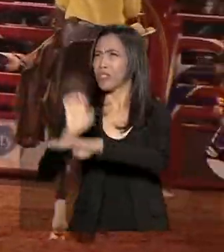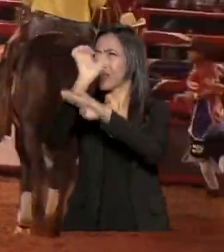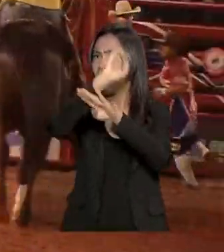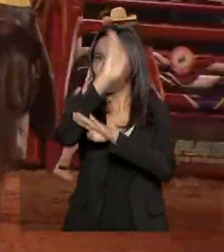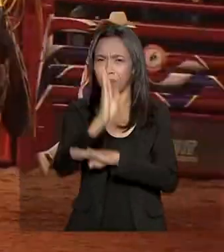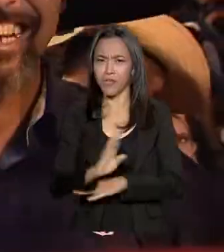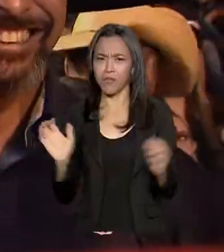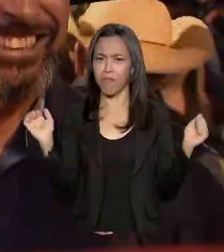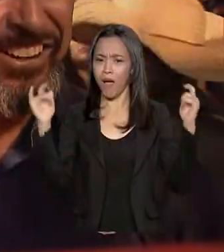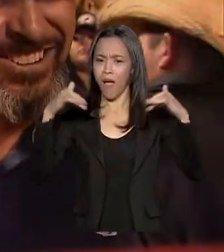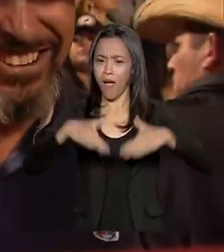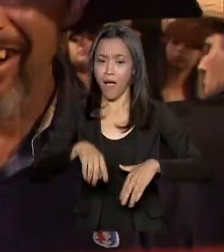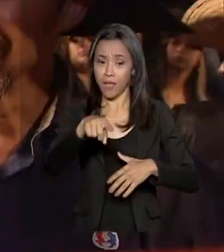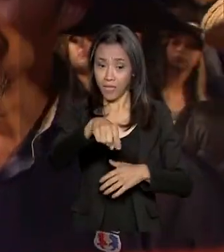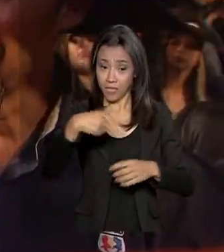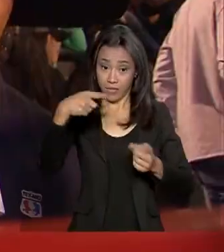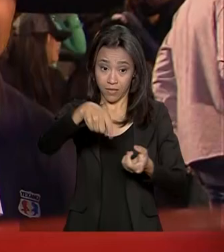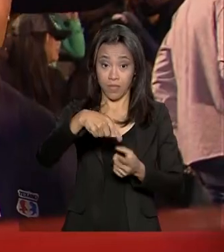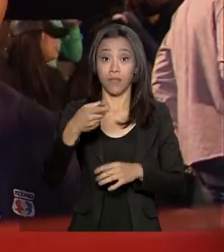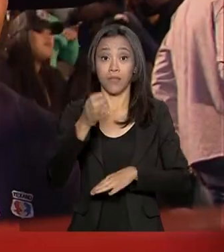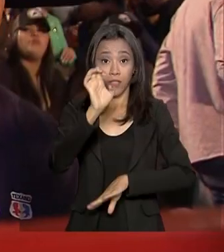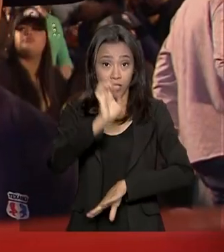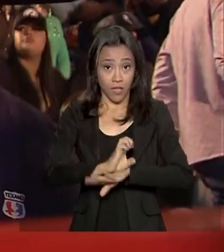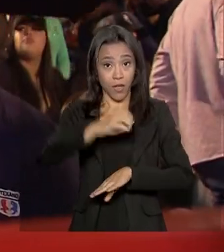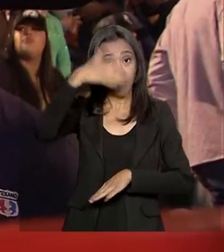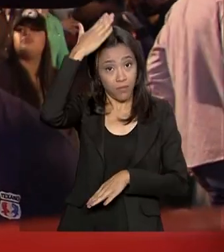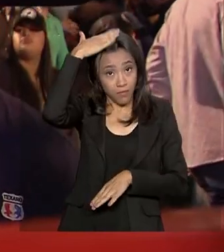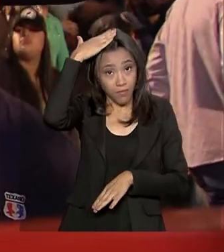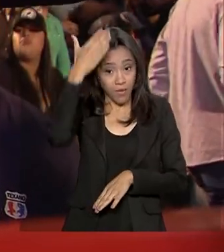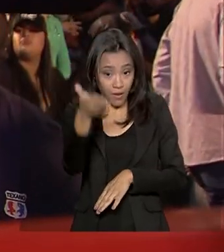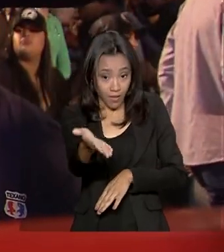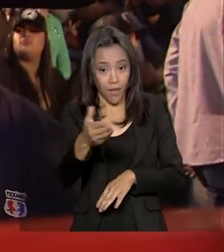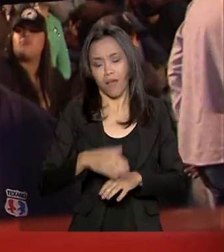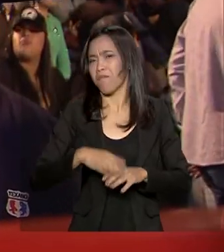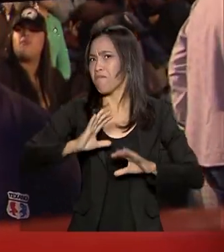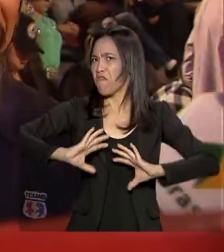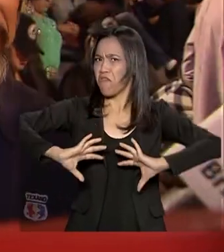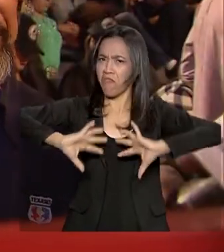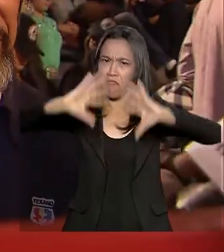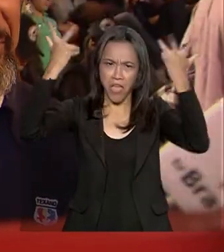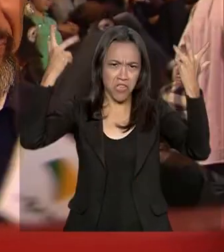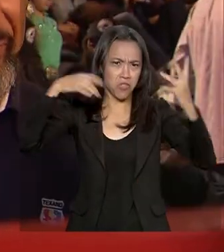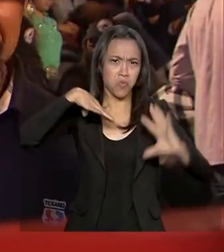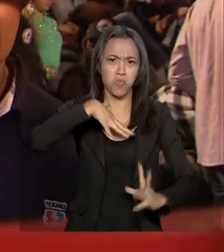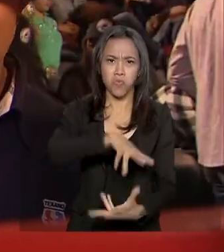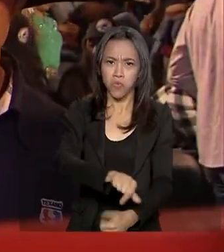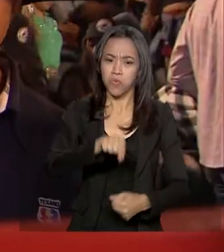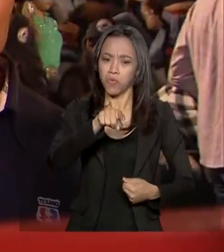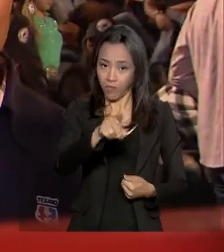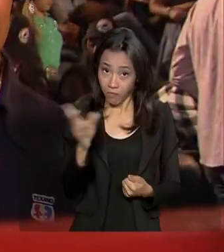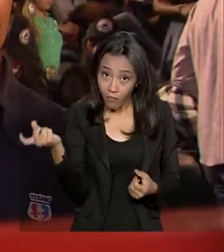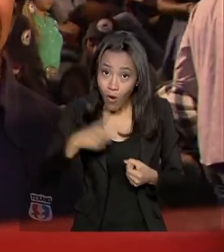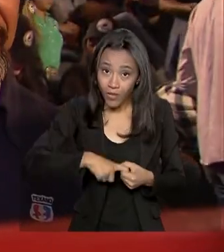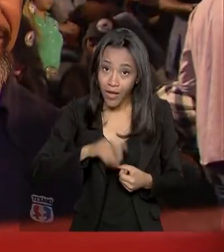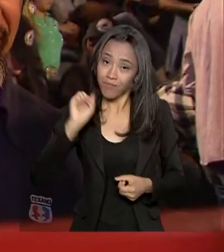casal de Apucarana no Paraná. Barretos é Barretos, Não tem igual, né? Maior festa de peão do mundo, né? Vai voltar? Com certeza. Parabéns! Parabéns! Parabéns!